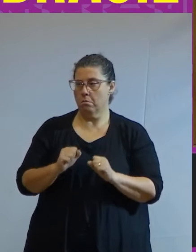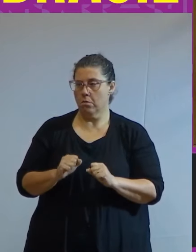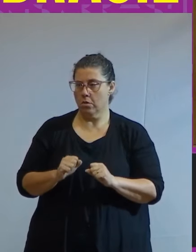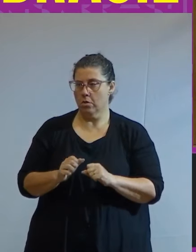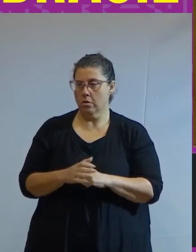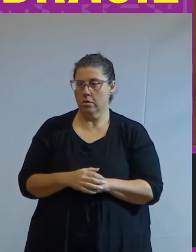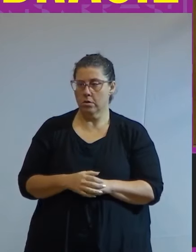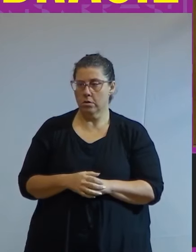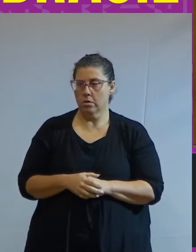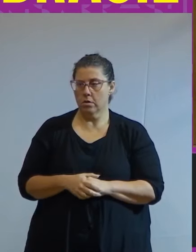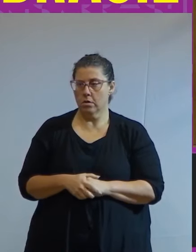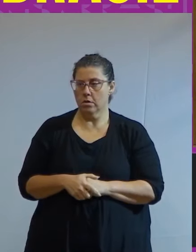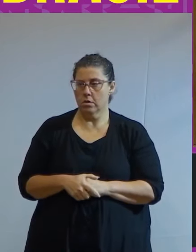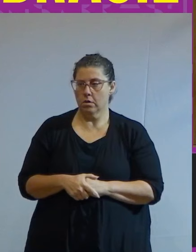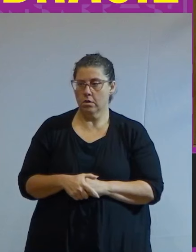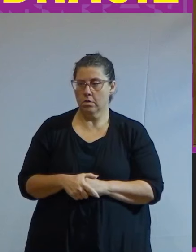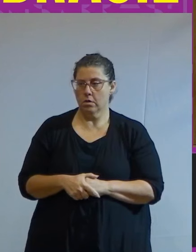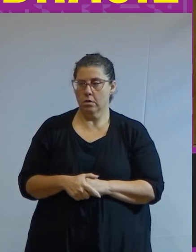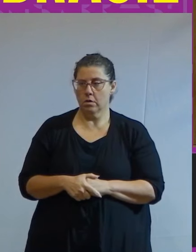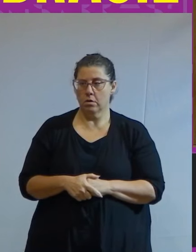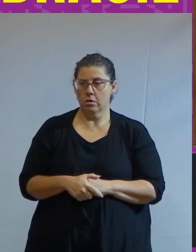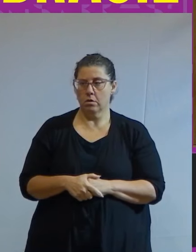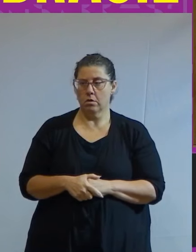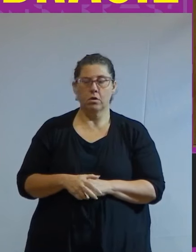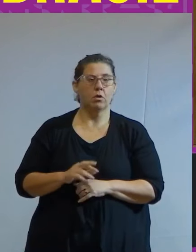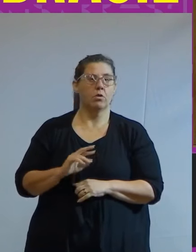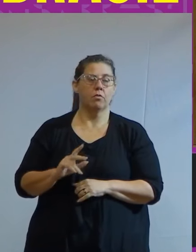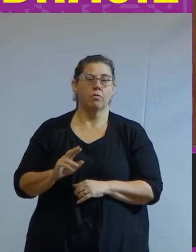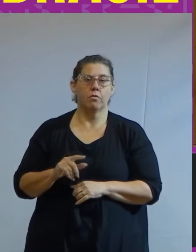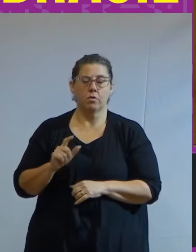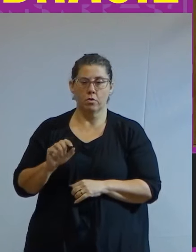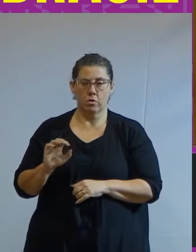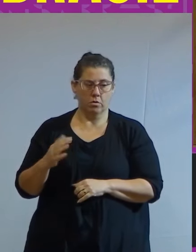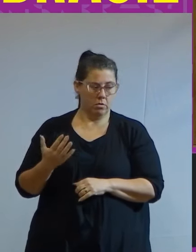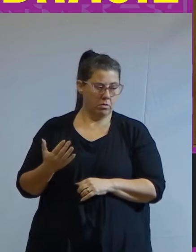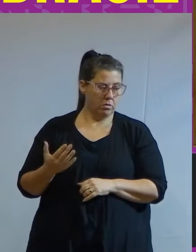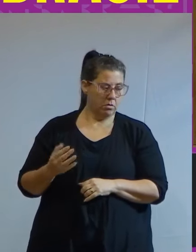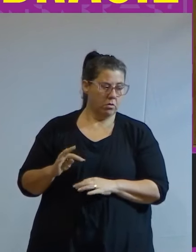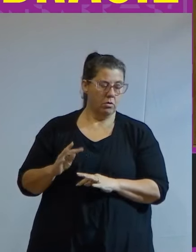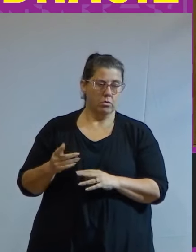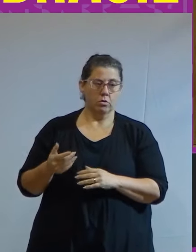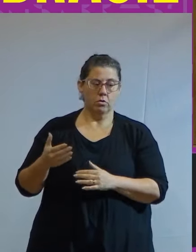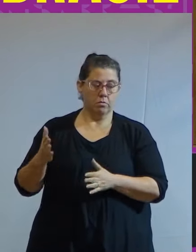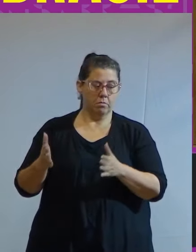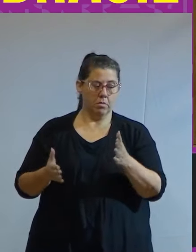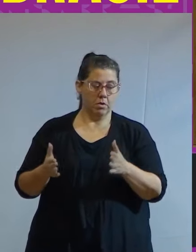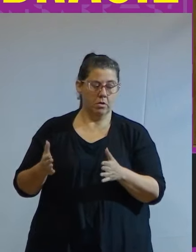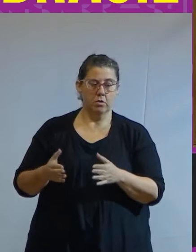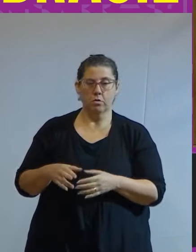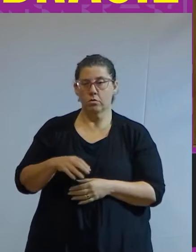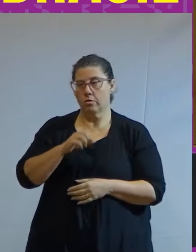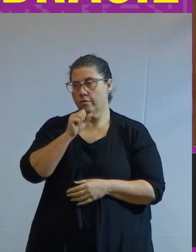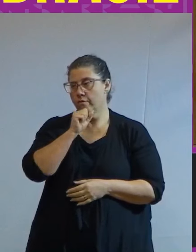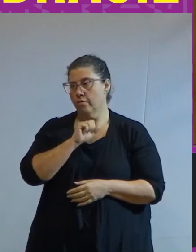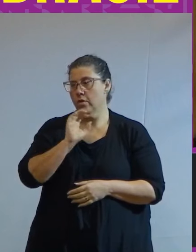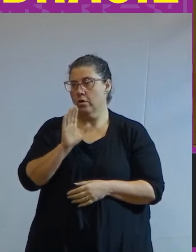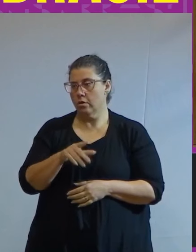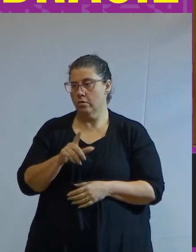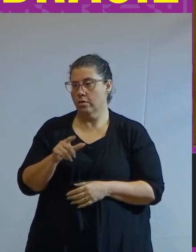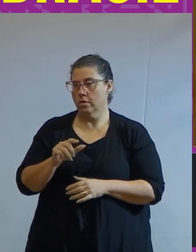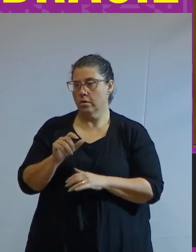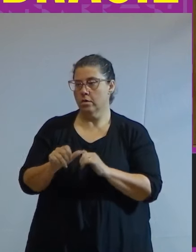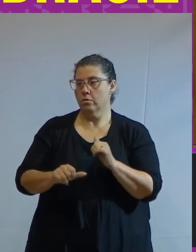oligarquias estaduais. E não foi isso que se deu durante toda a república velha? Mas essa singular